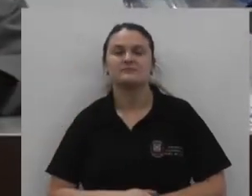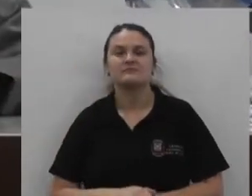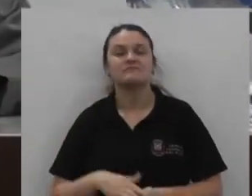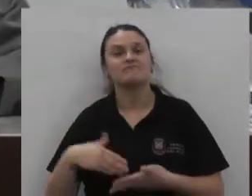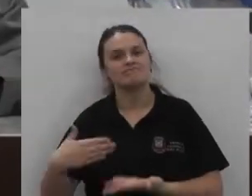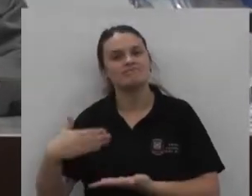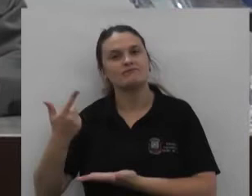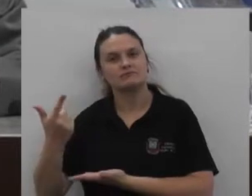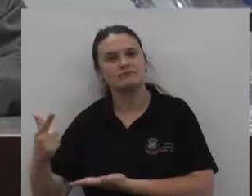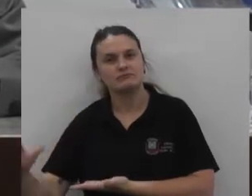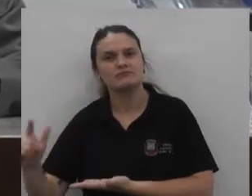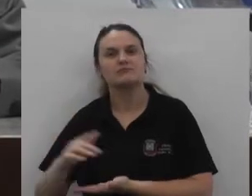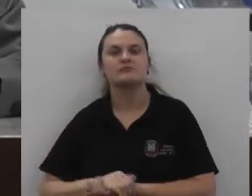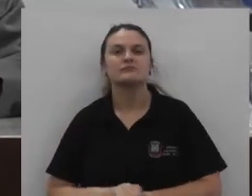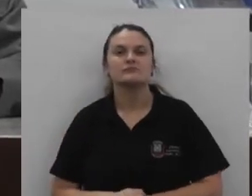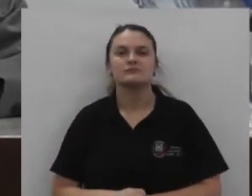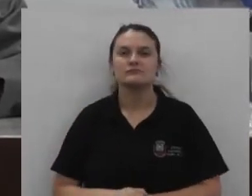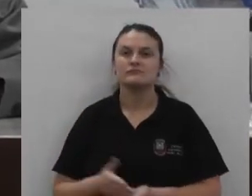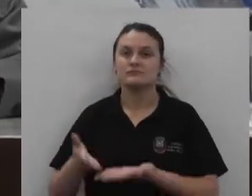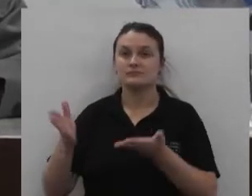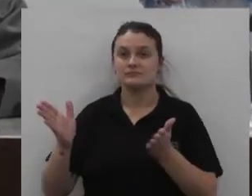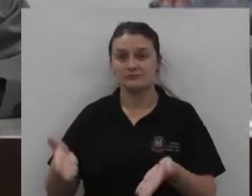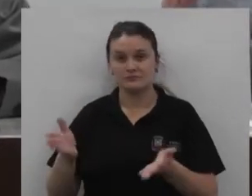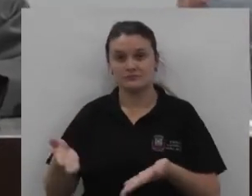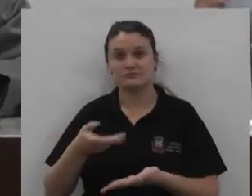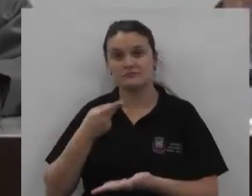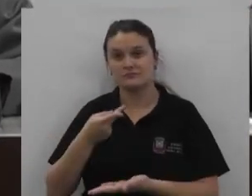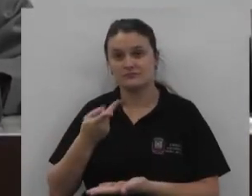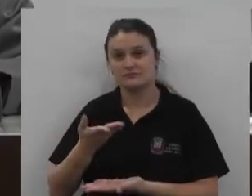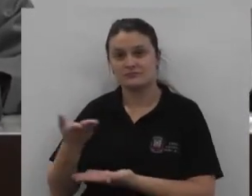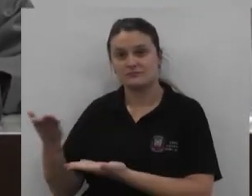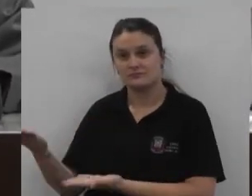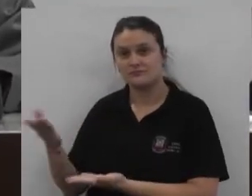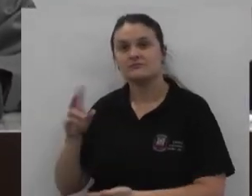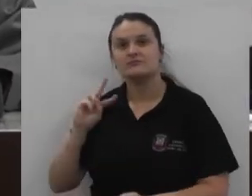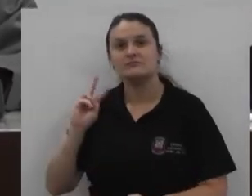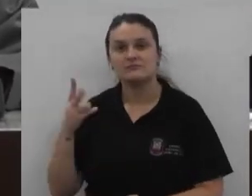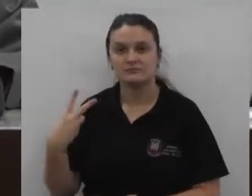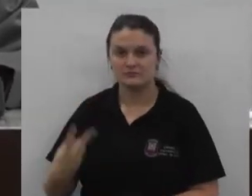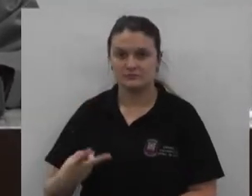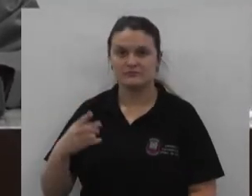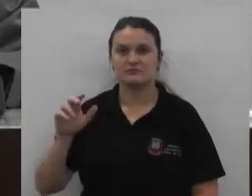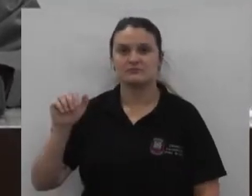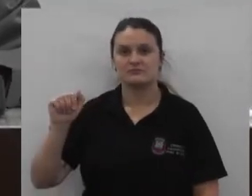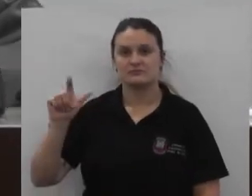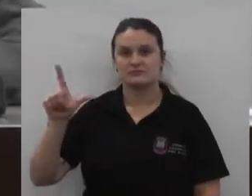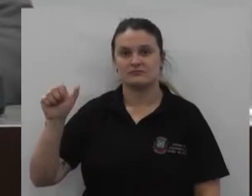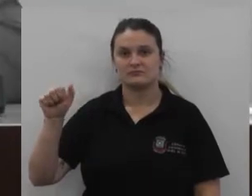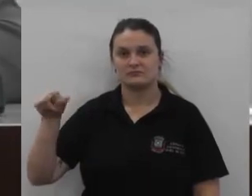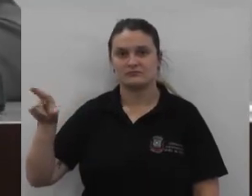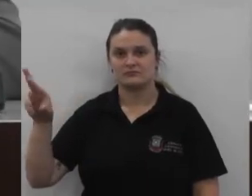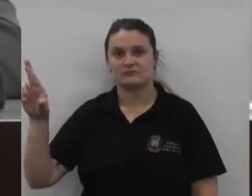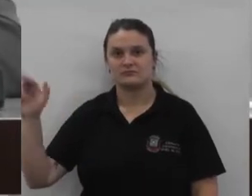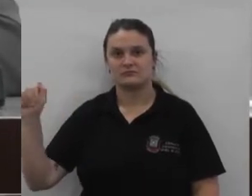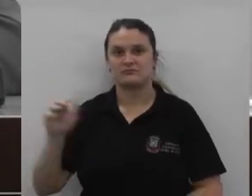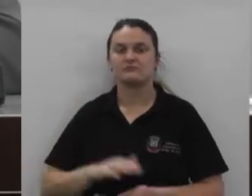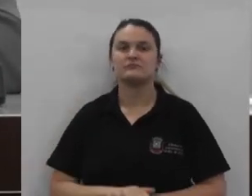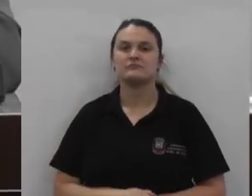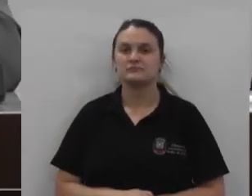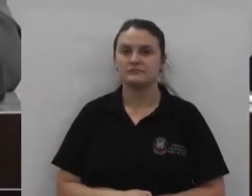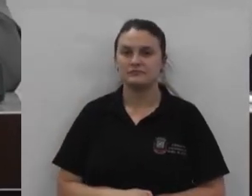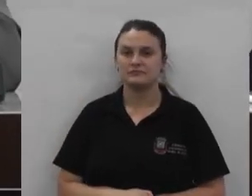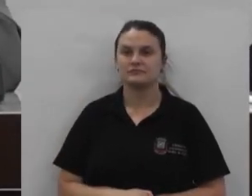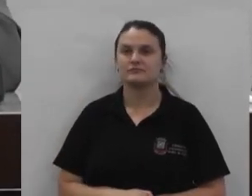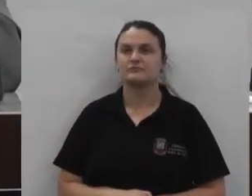E dando continuidade Então Passamos de imediato A palavra Na tribuna A vereadora